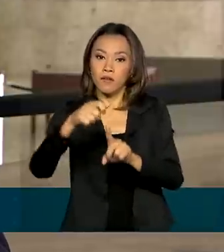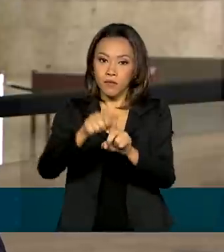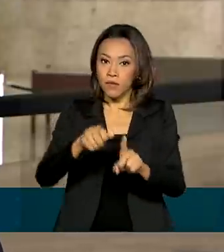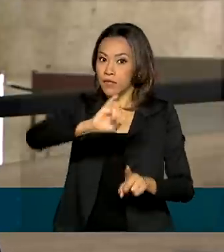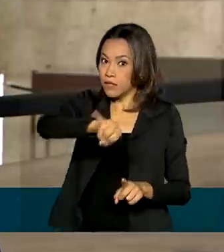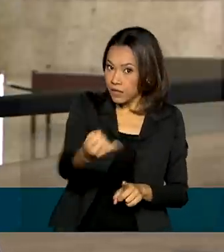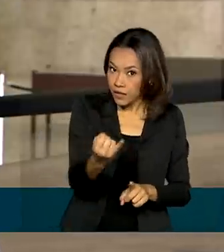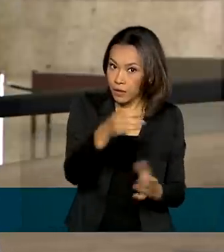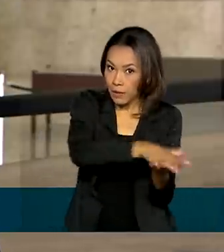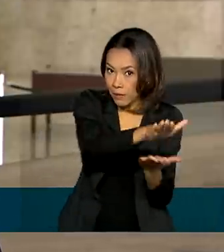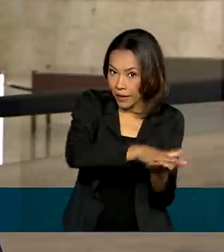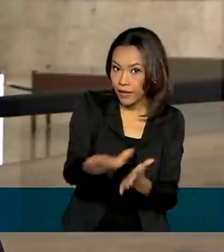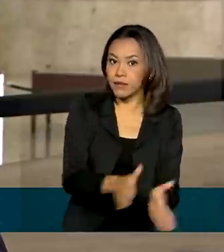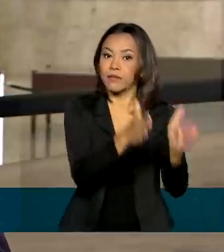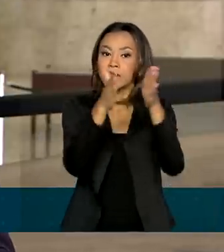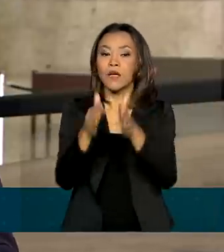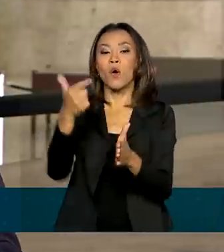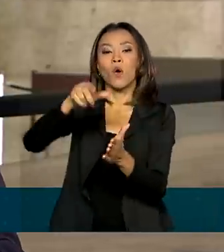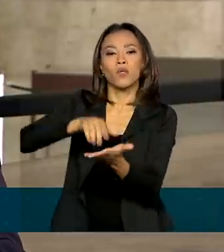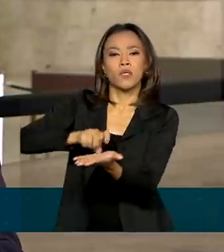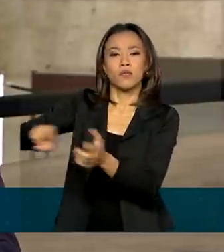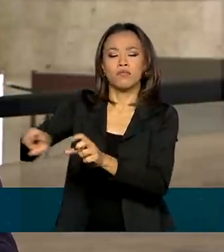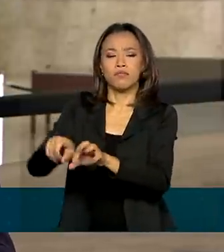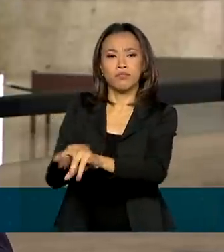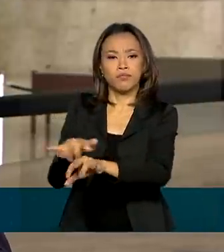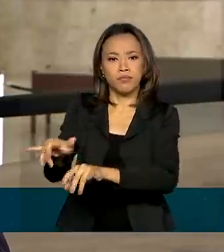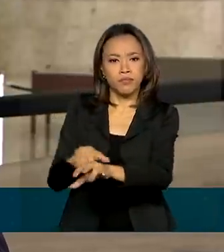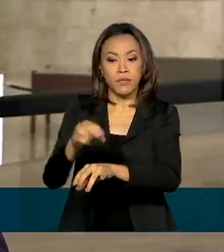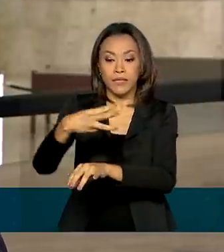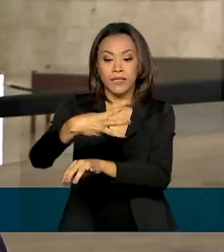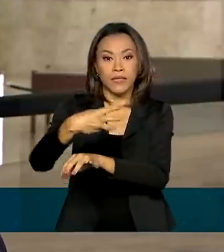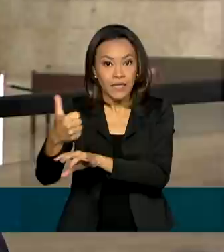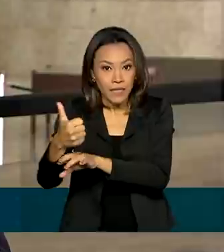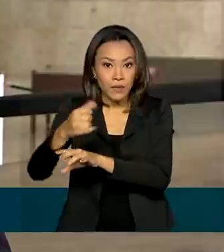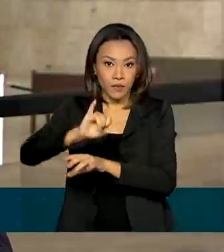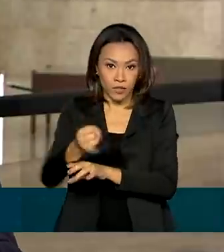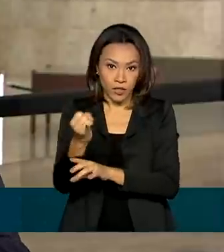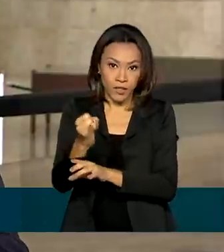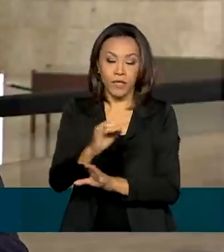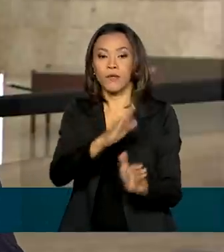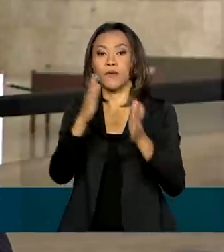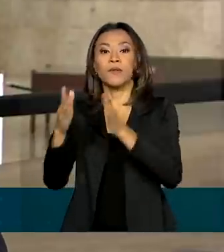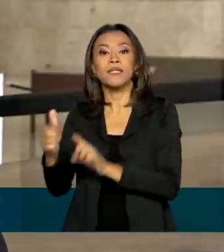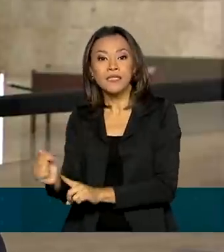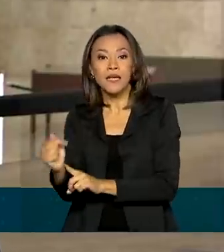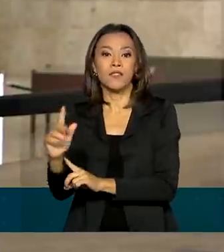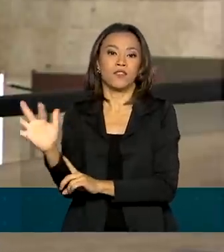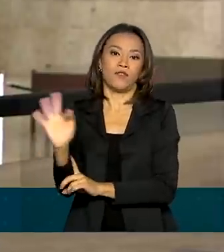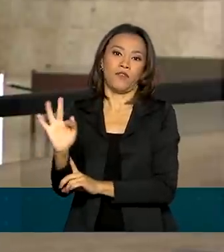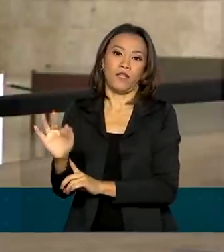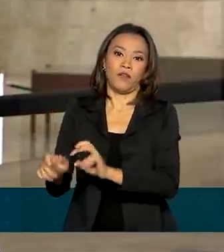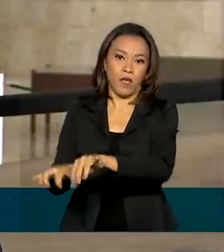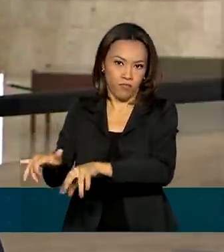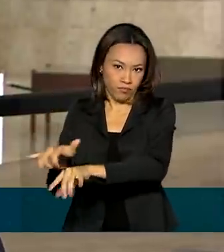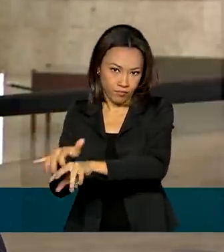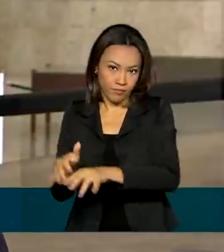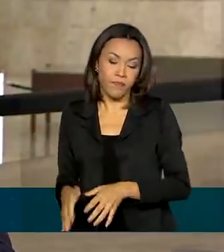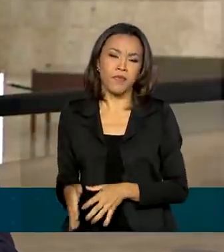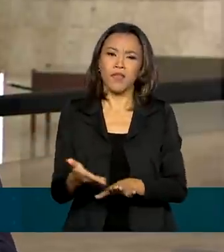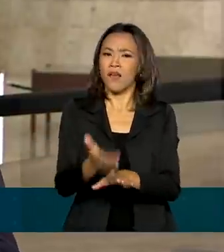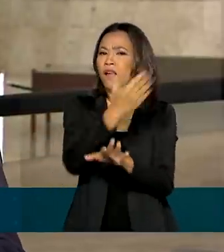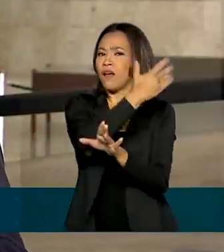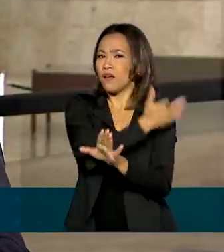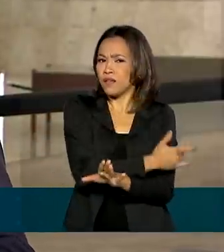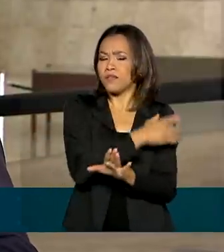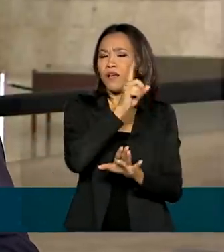as provas impressas. Já para o Enem Digital, será nos dias 31 de janeiro e 7 de fevereiro. Inicialmente, as provas do Enem estavam marcadas